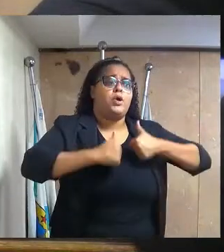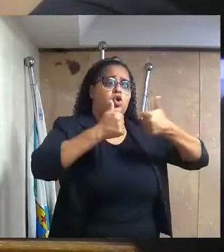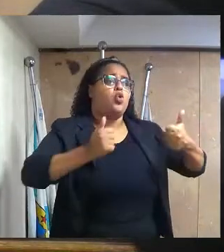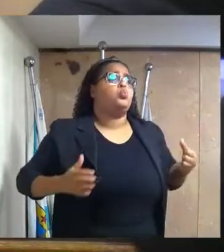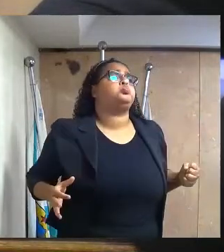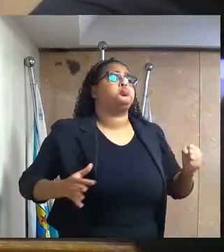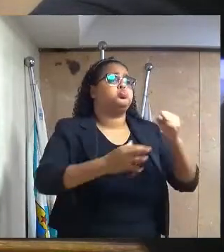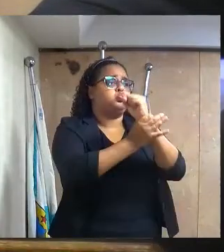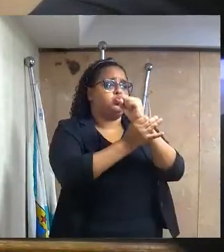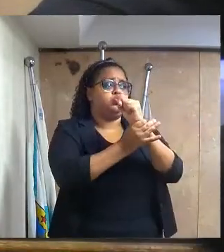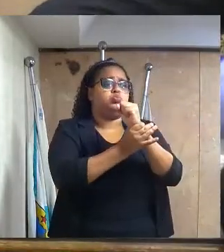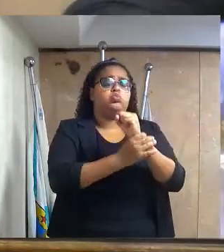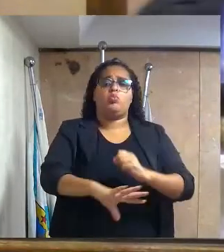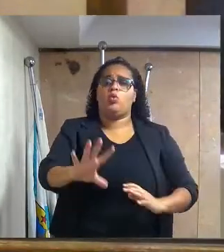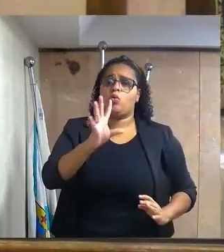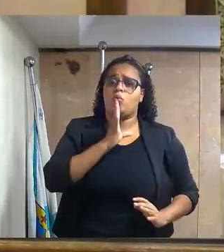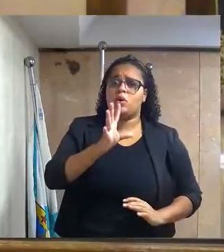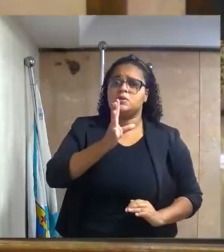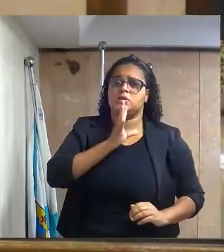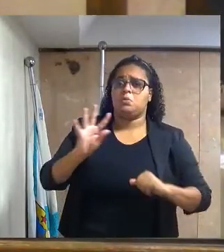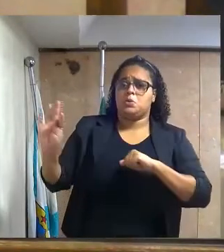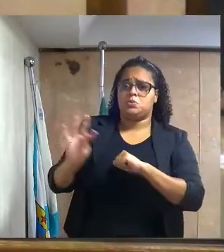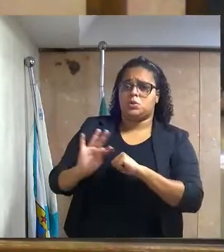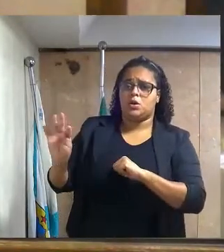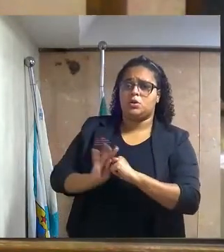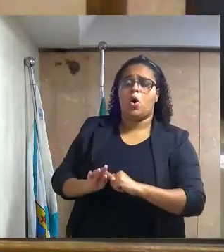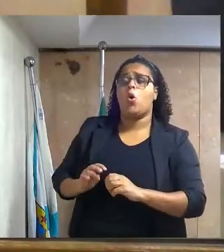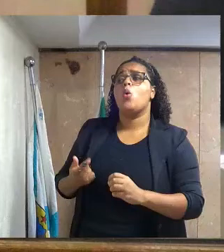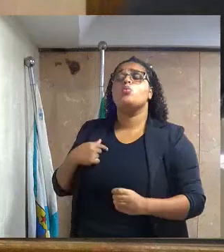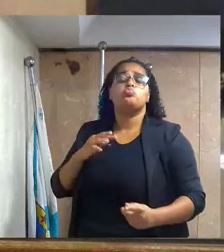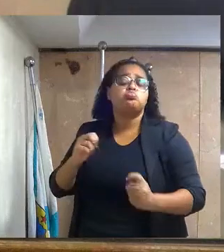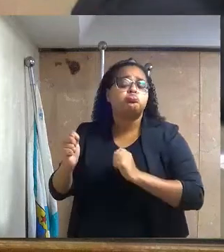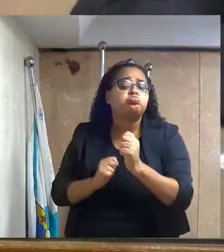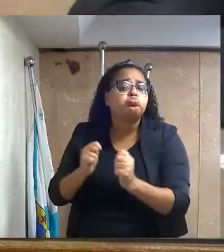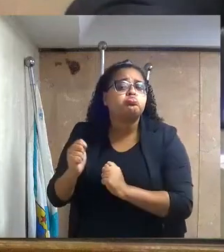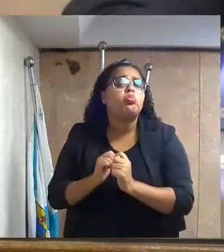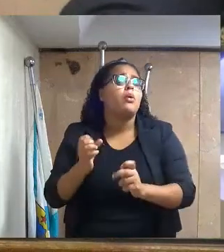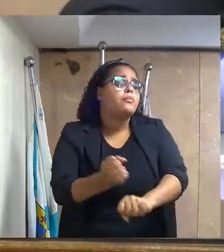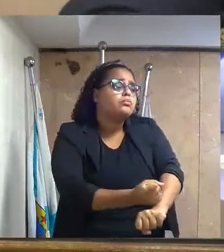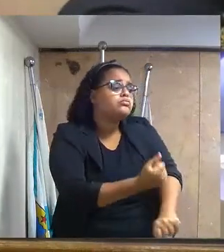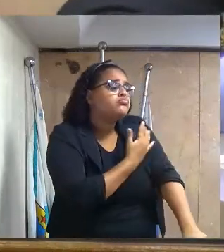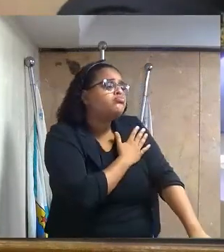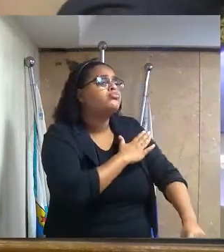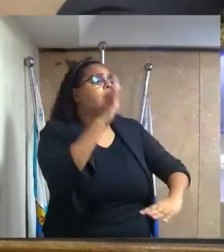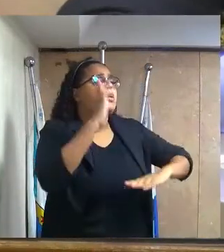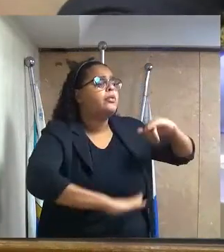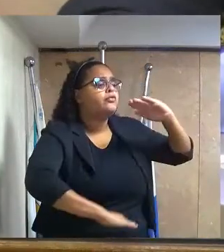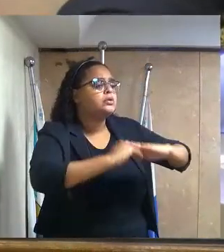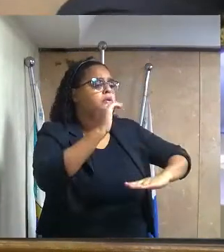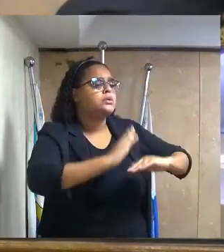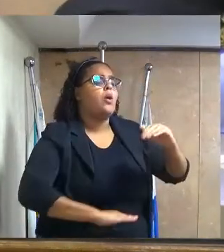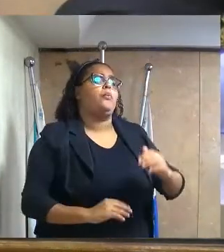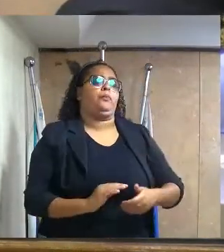segurança, ao aliar conhecimento técnico, perícia e controle emocional no exercício das suas funções.